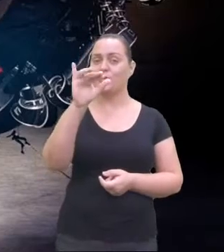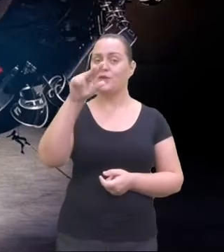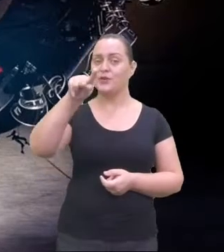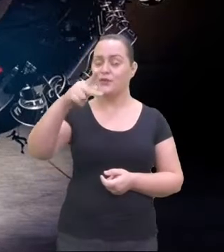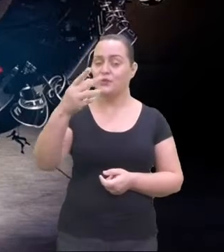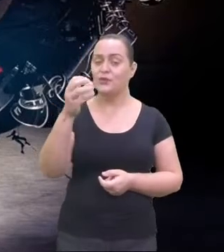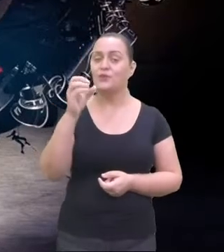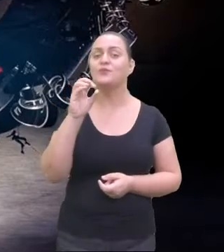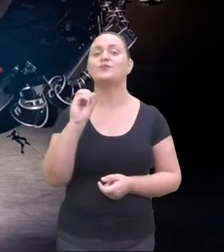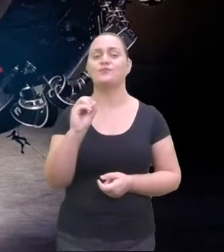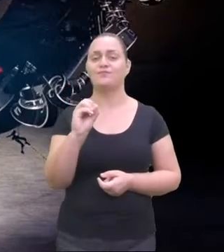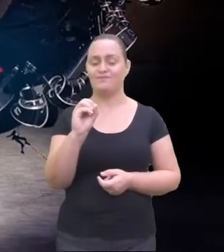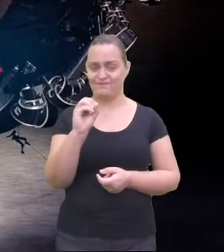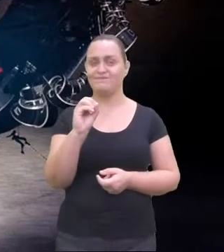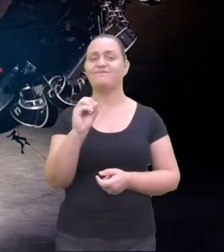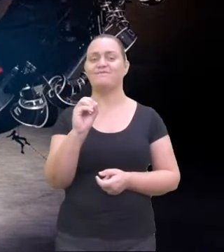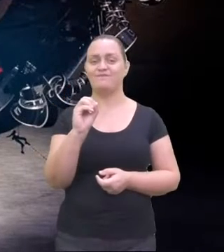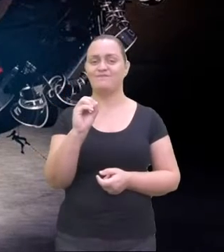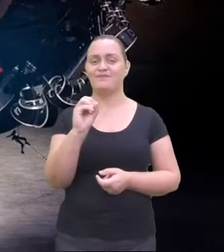passa.